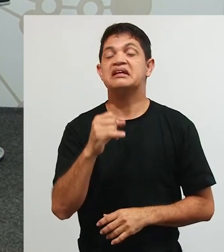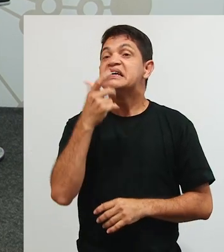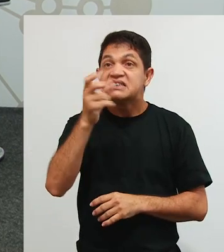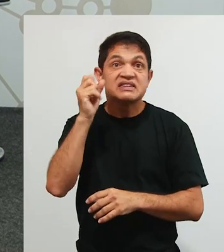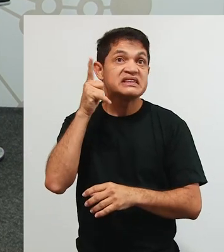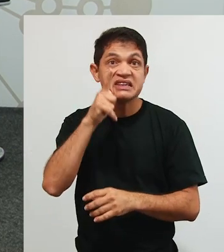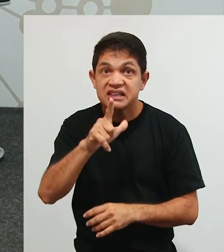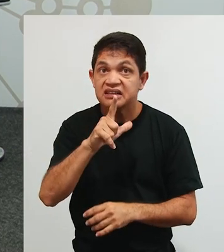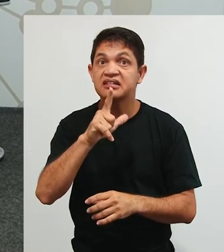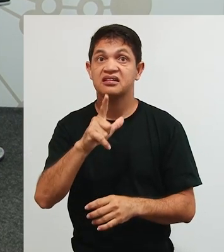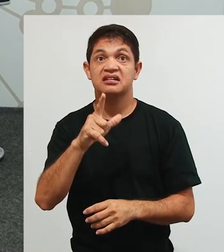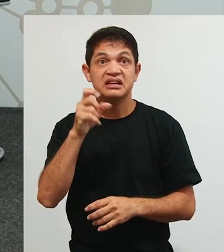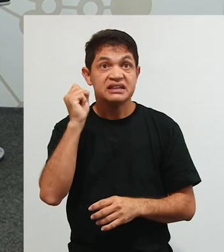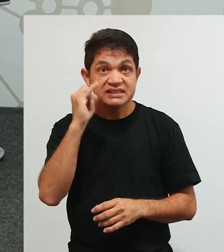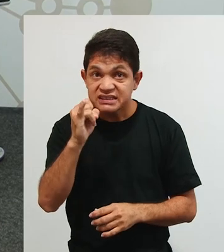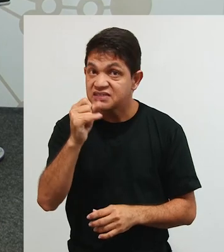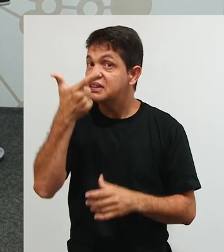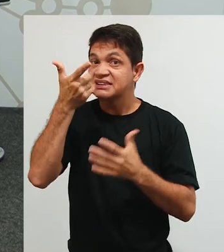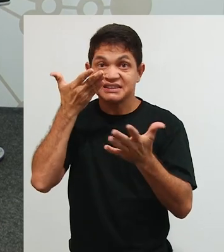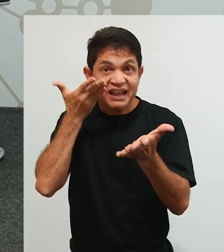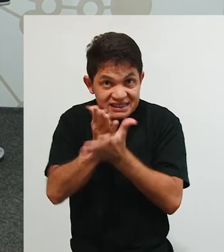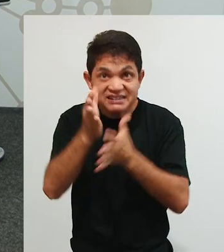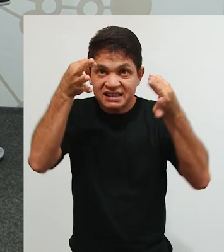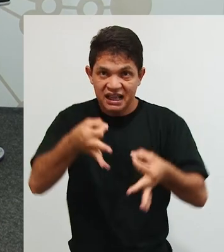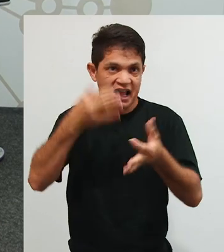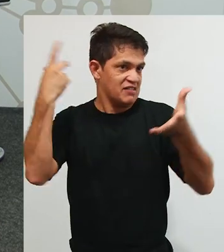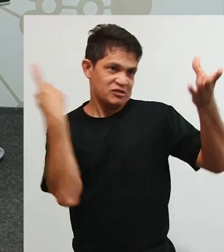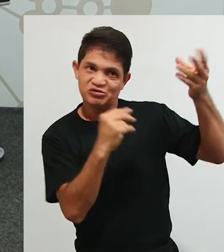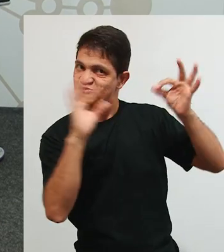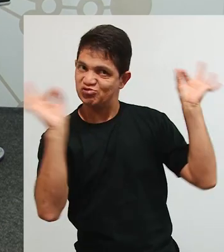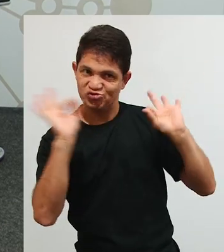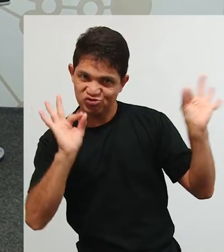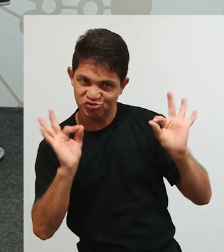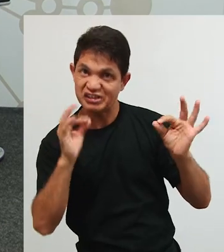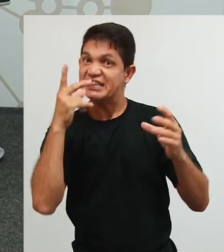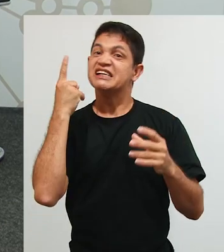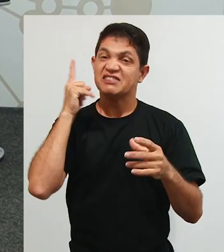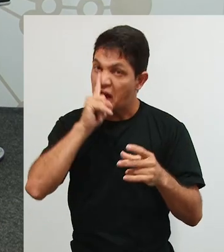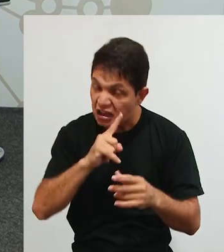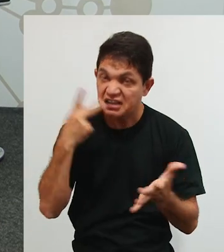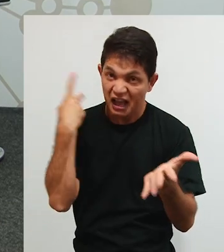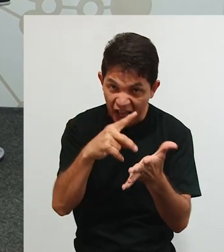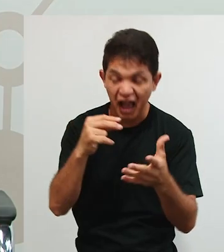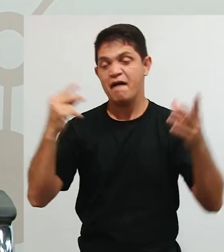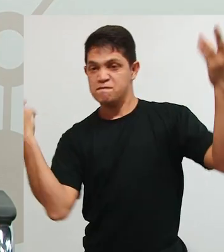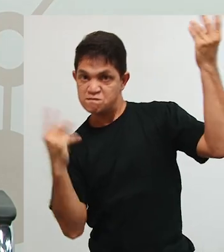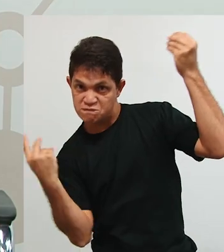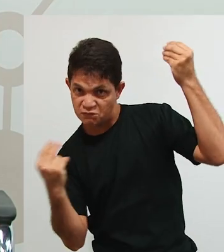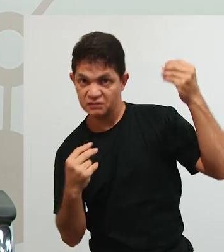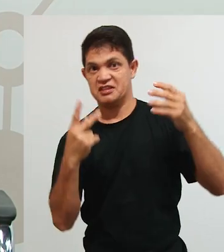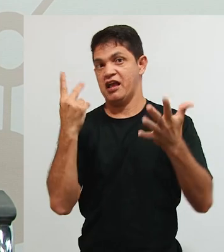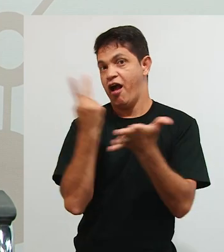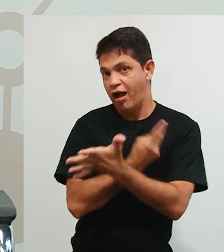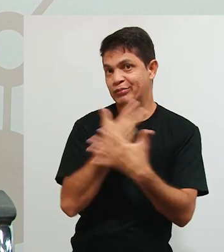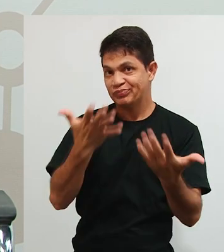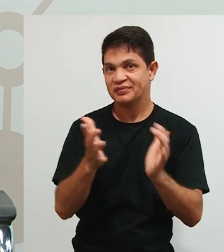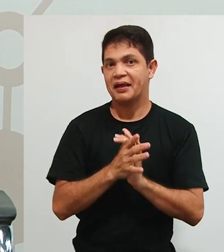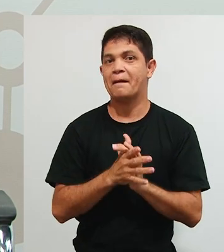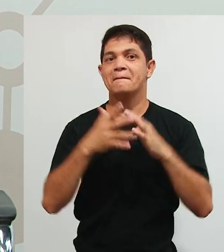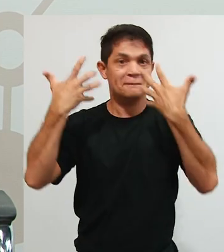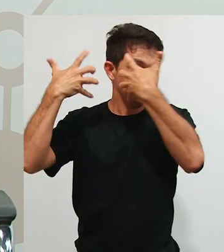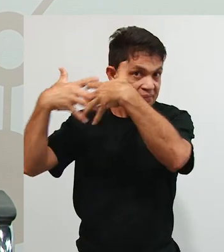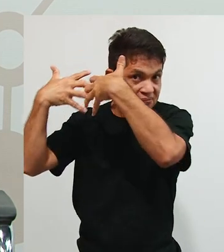você acertar, você não apanha. Pois é. Então, nessa concepção,